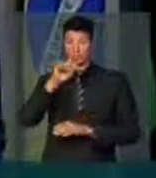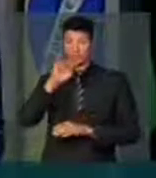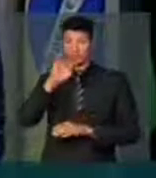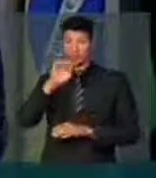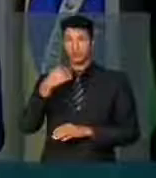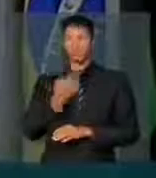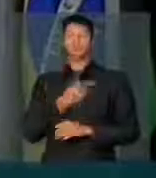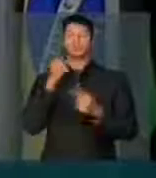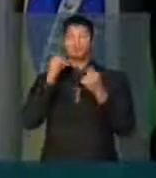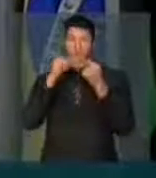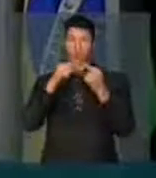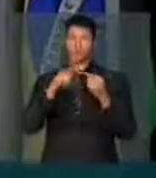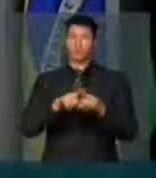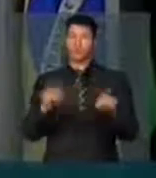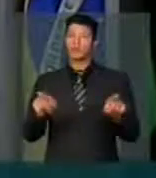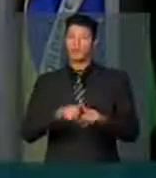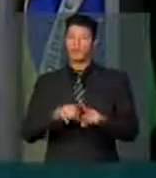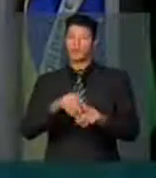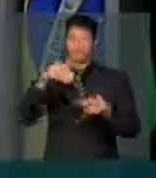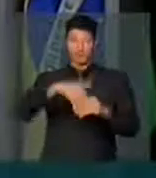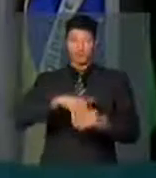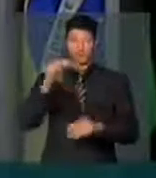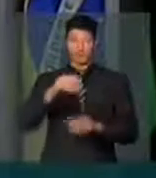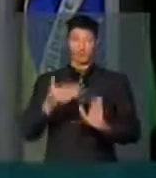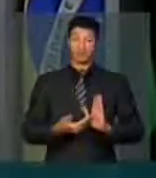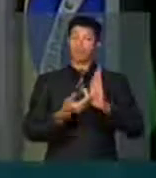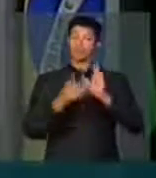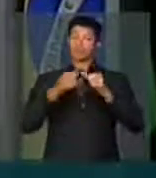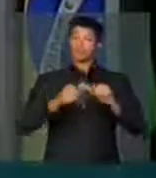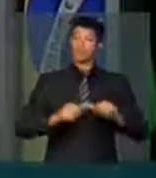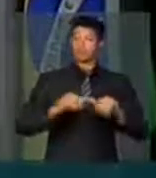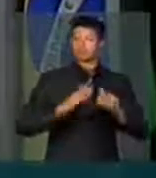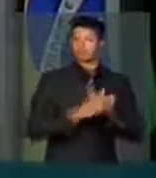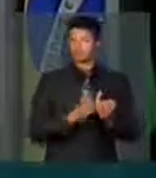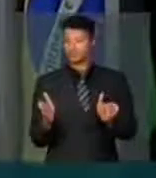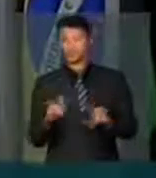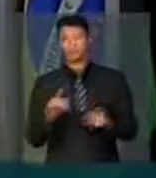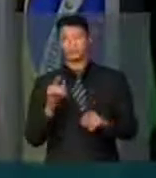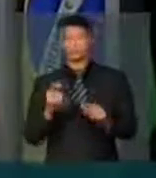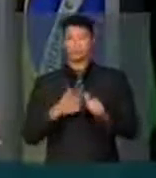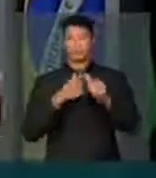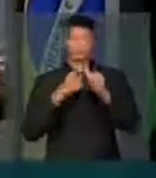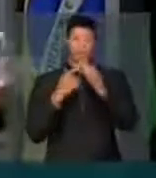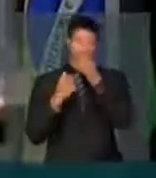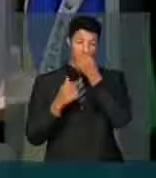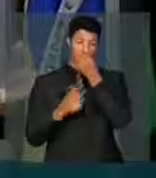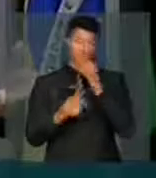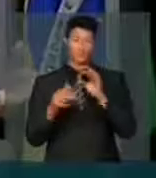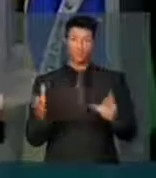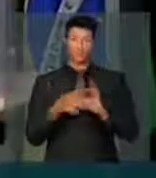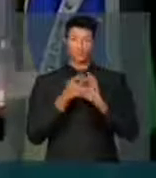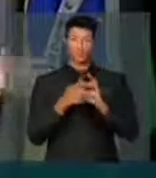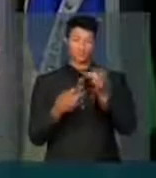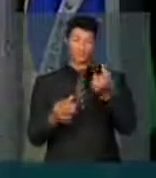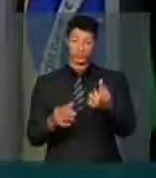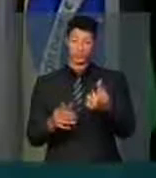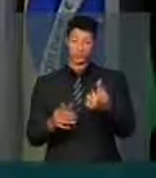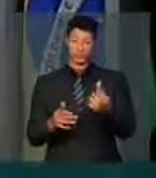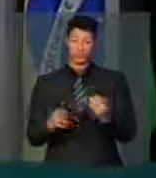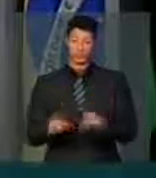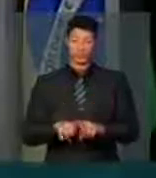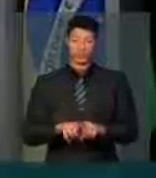gente também estaria de acordo, mas a votação aqui na Câmara ficou nessa ordem, primeiro dessa coligação dos seis,